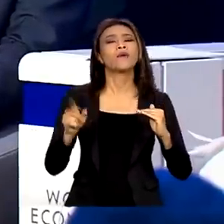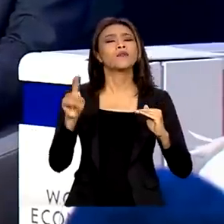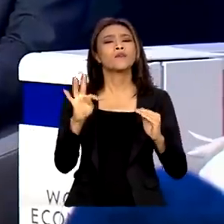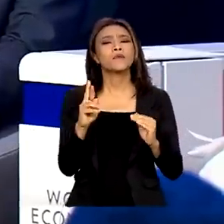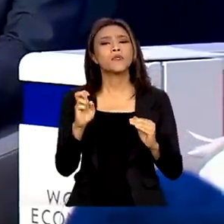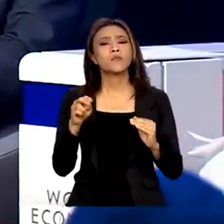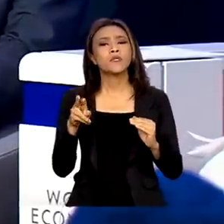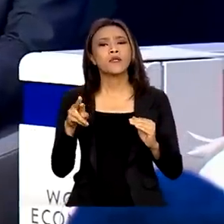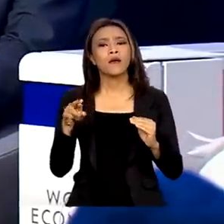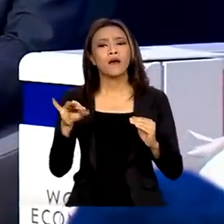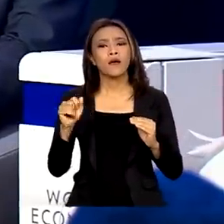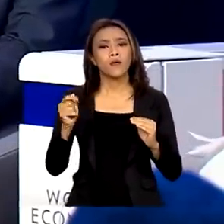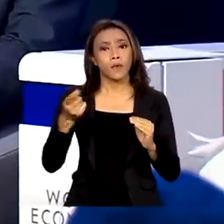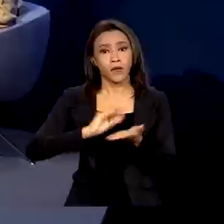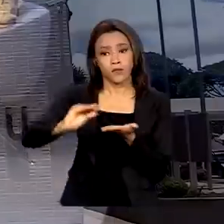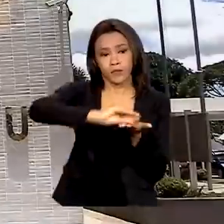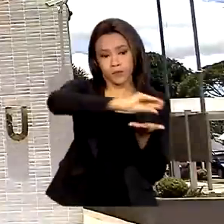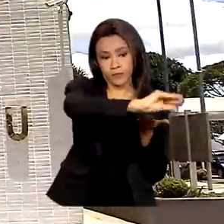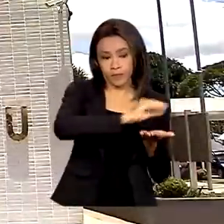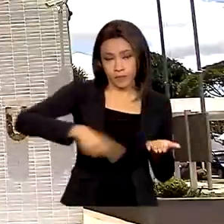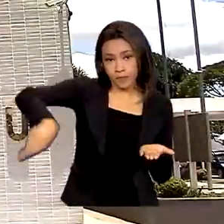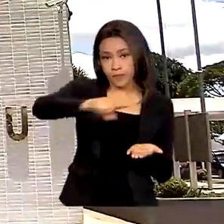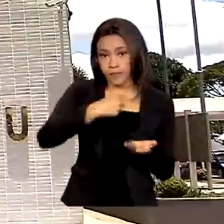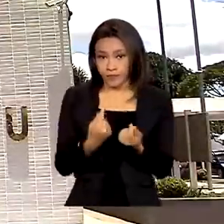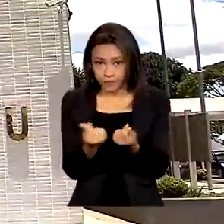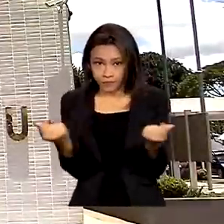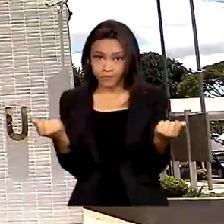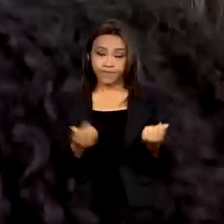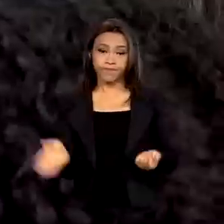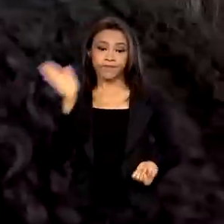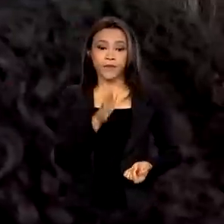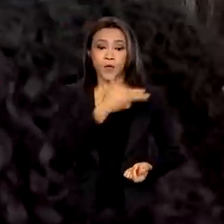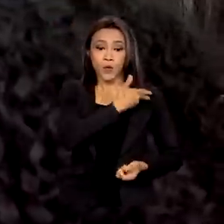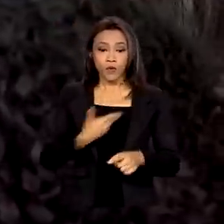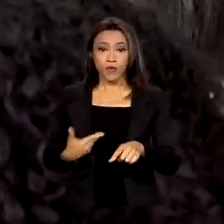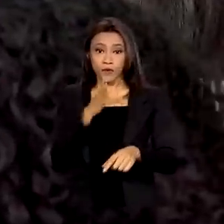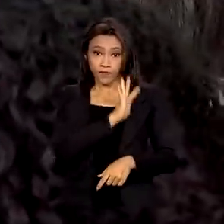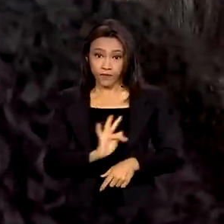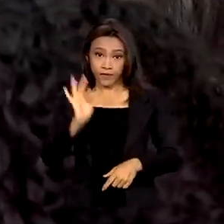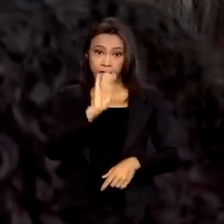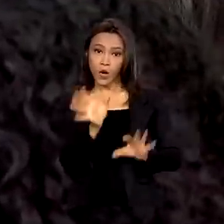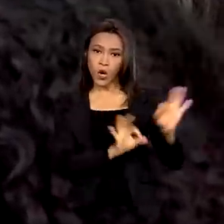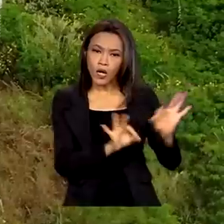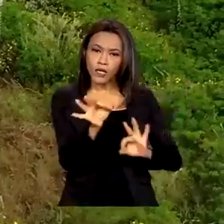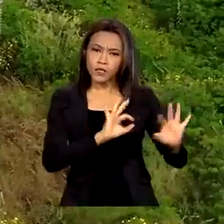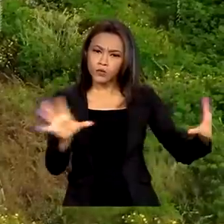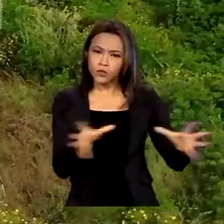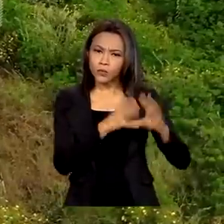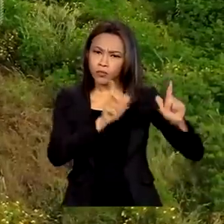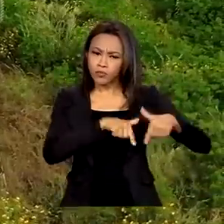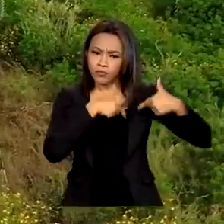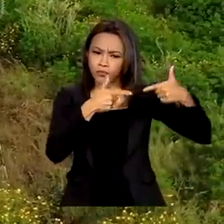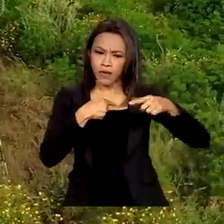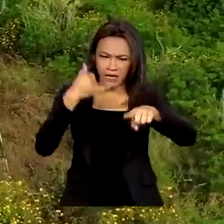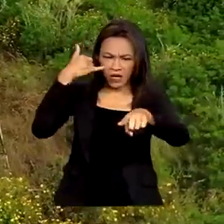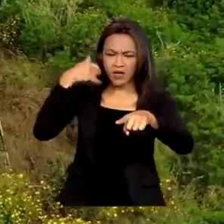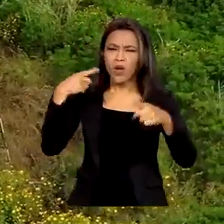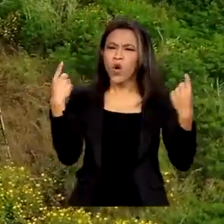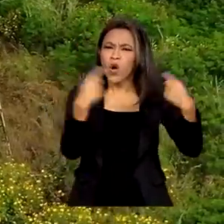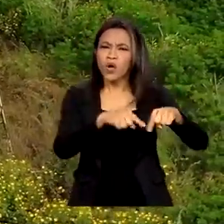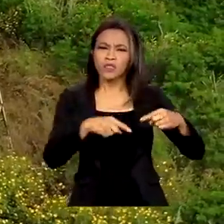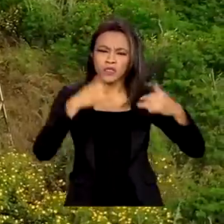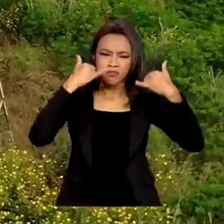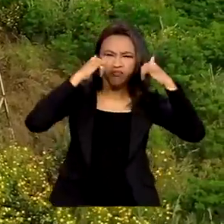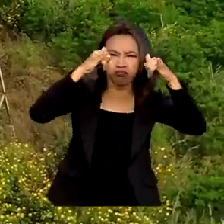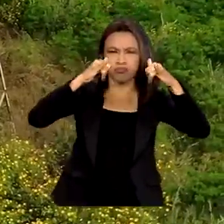melhorar a distribuição de renda. Governo Federal monta força-tarefa para combater os atos de vandalismo contra